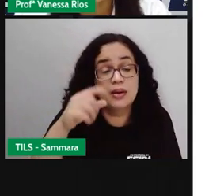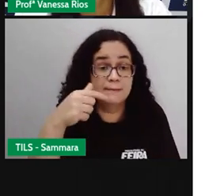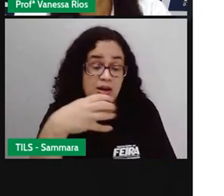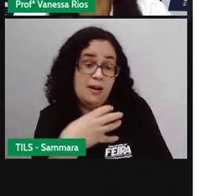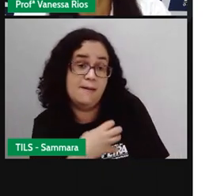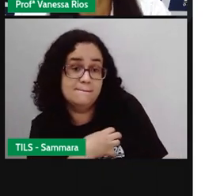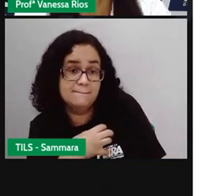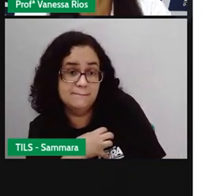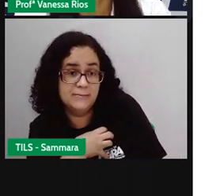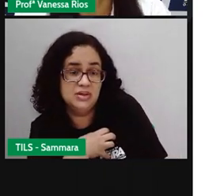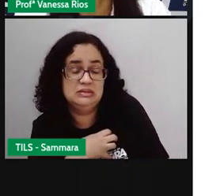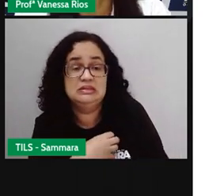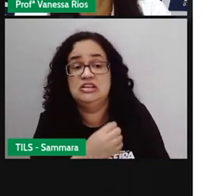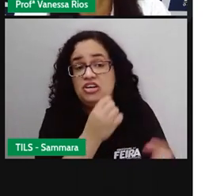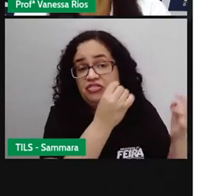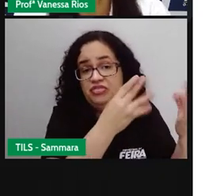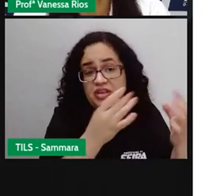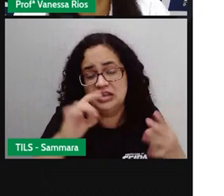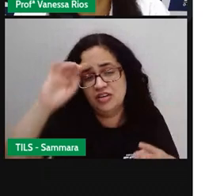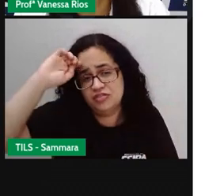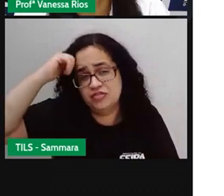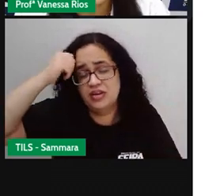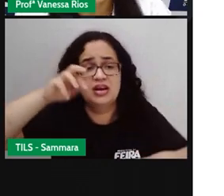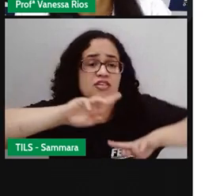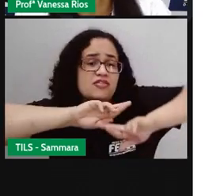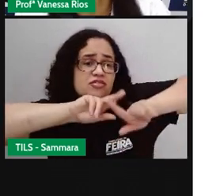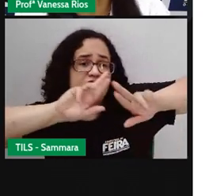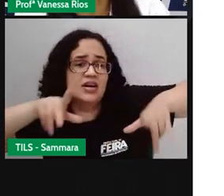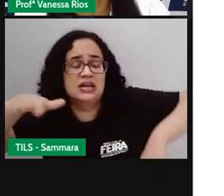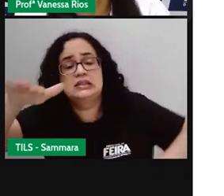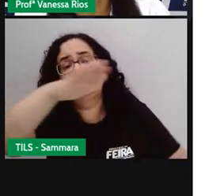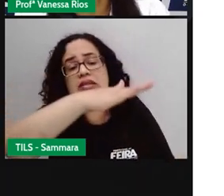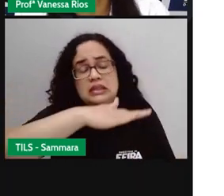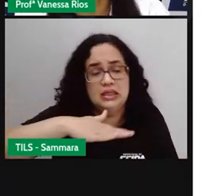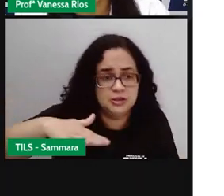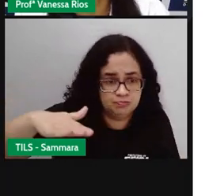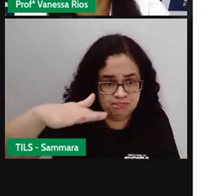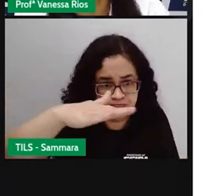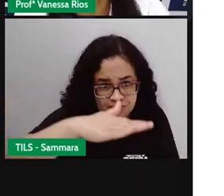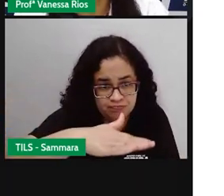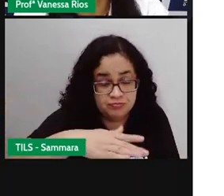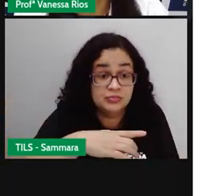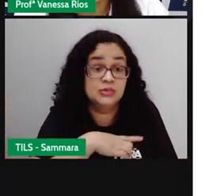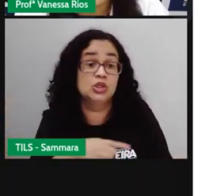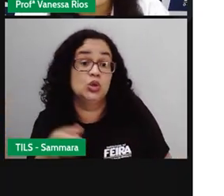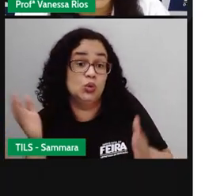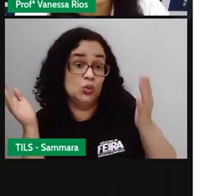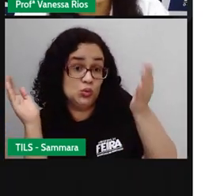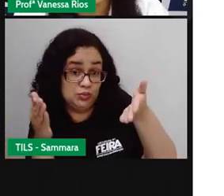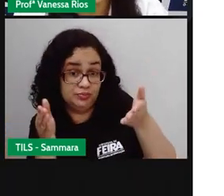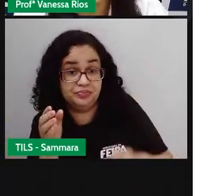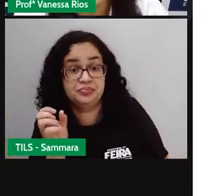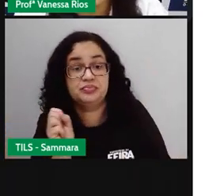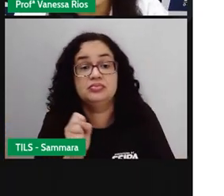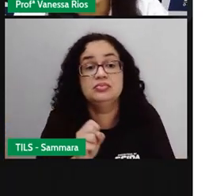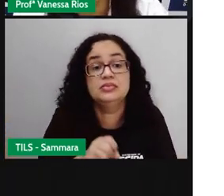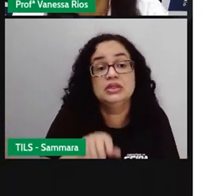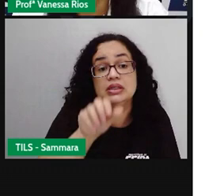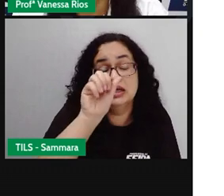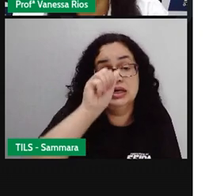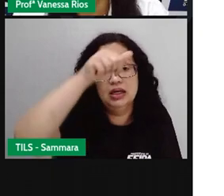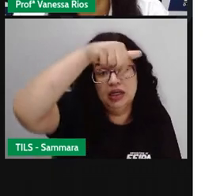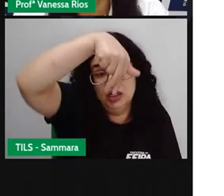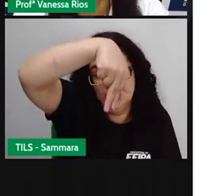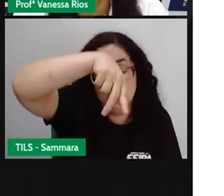a Bahia foram vendidos africanos de diversas áreas e nações, desde o atual Senegal, a atual Angola,